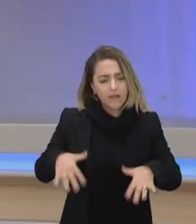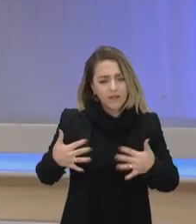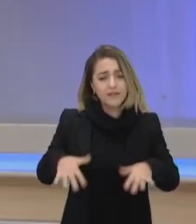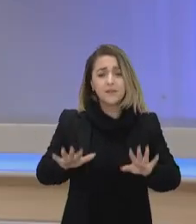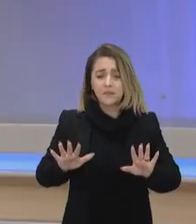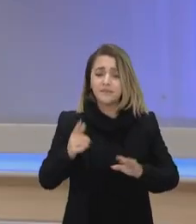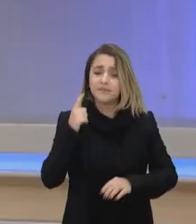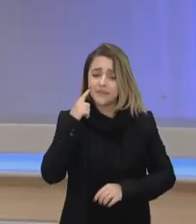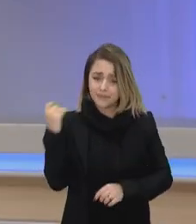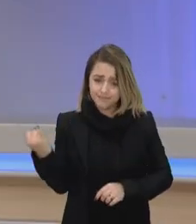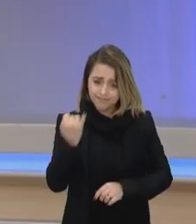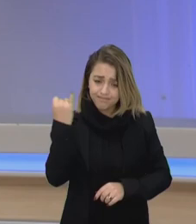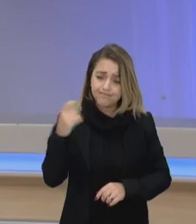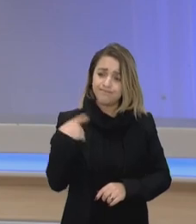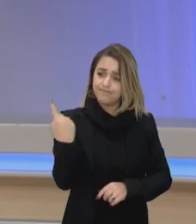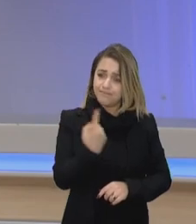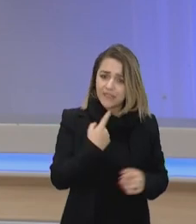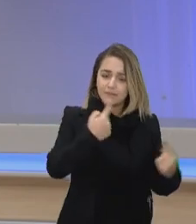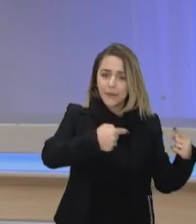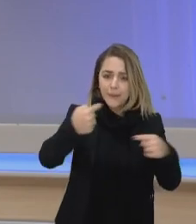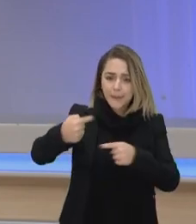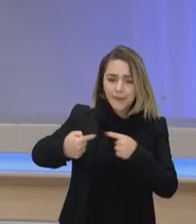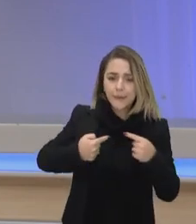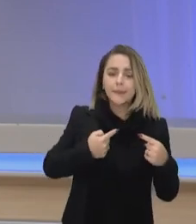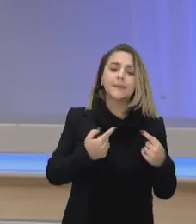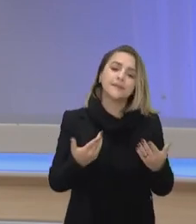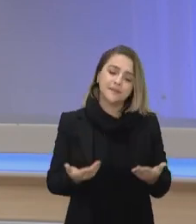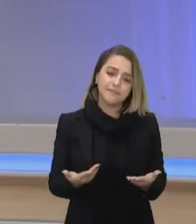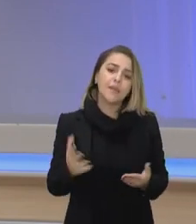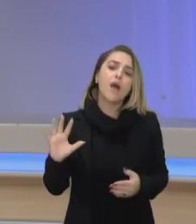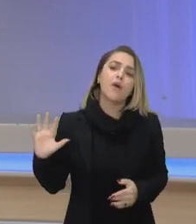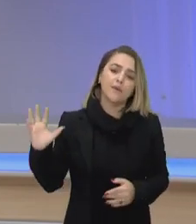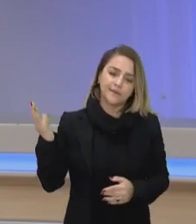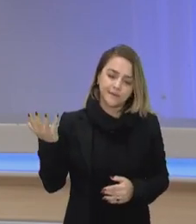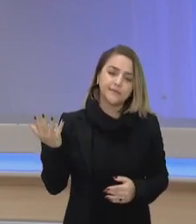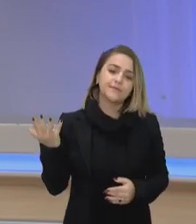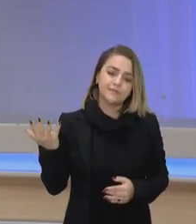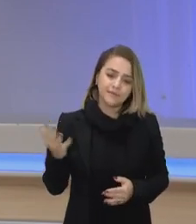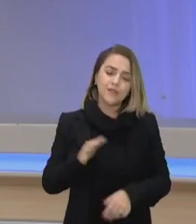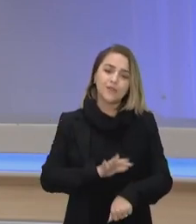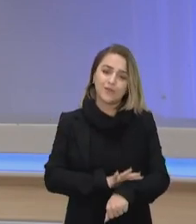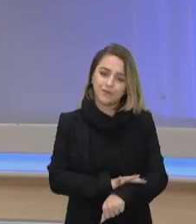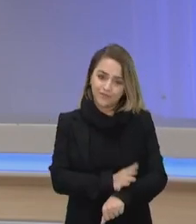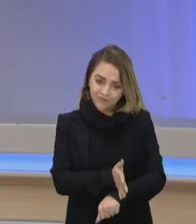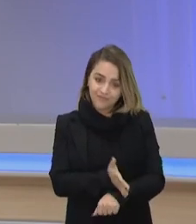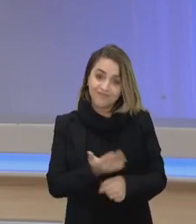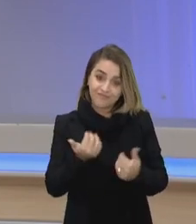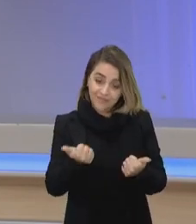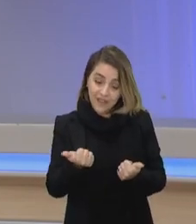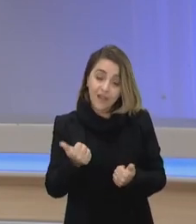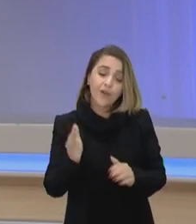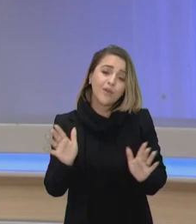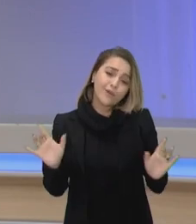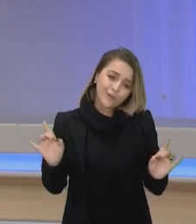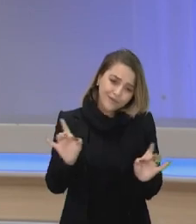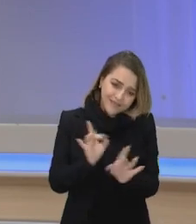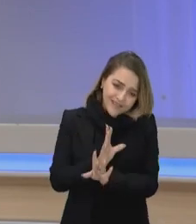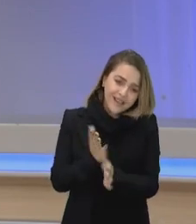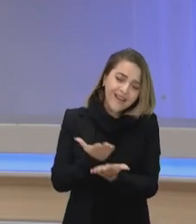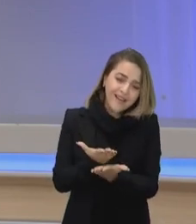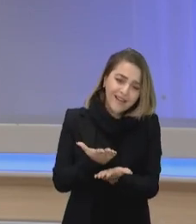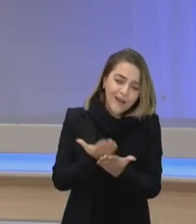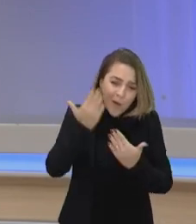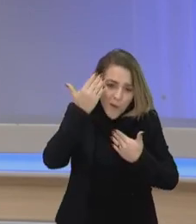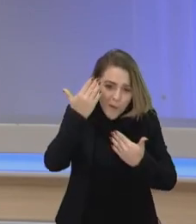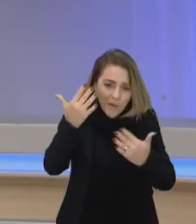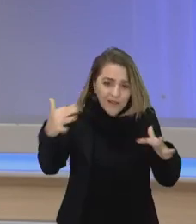mente para discutir para debater o fenômeno do racismo tá bom então eu vou ficando por aqui e eu agradeço